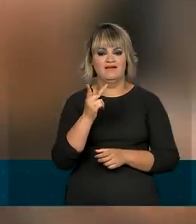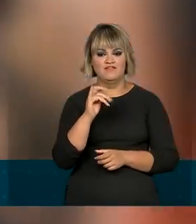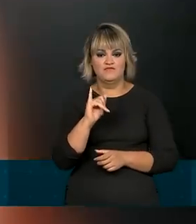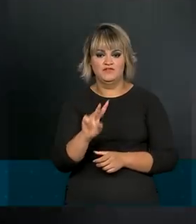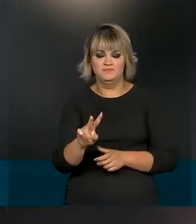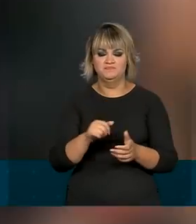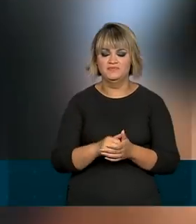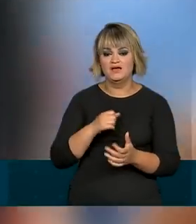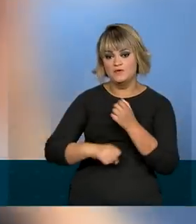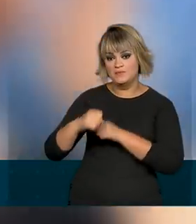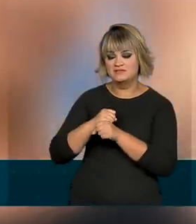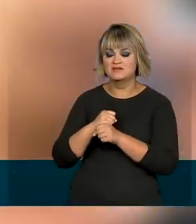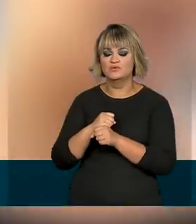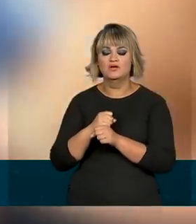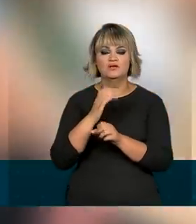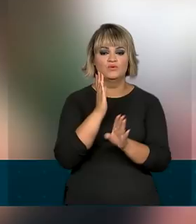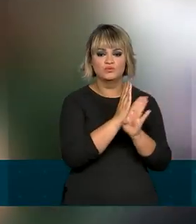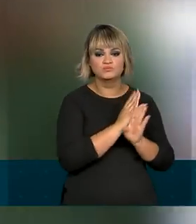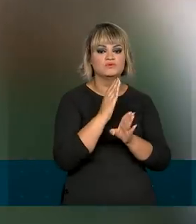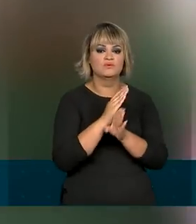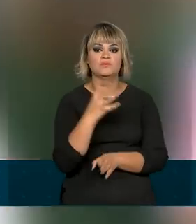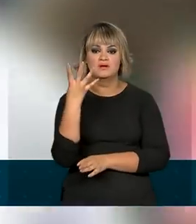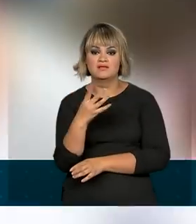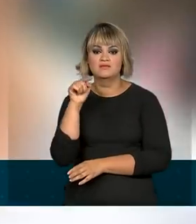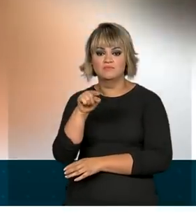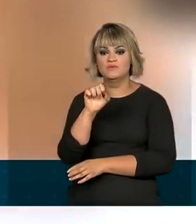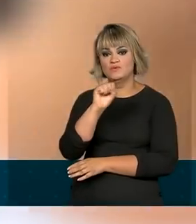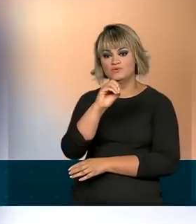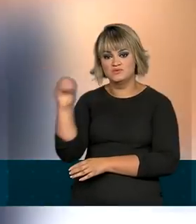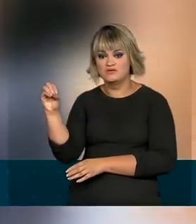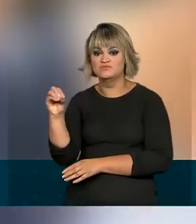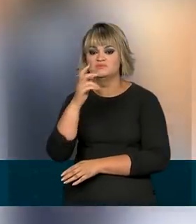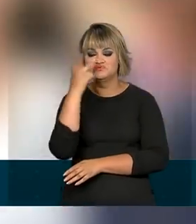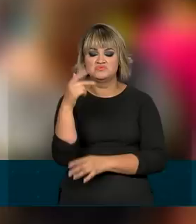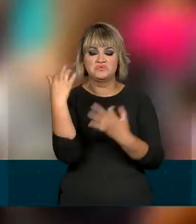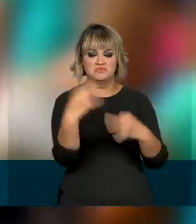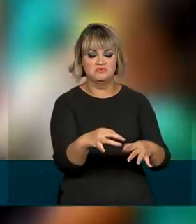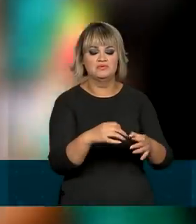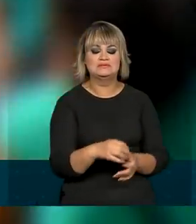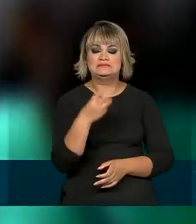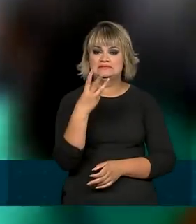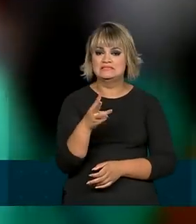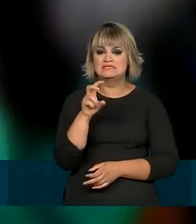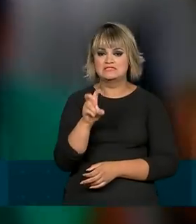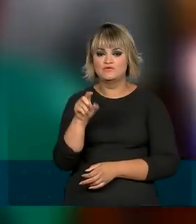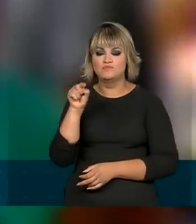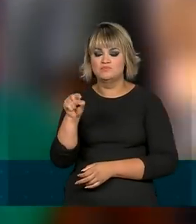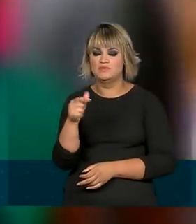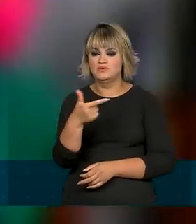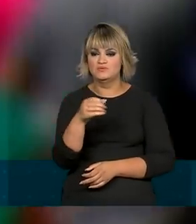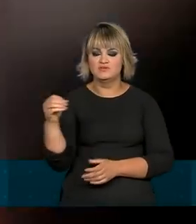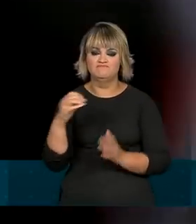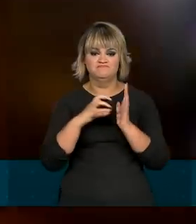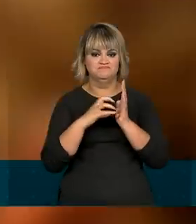Só no ano passado, foram detectados 40.800 casos de HIV e 35.200